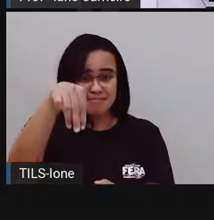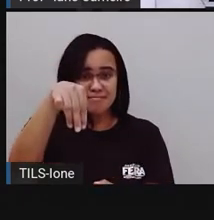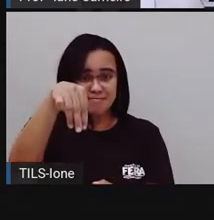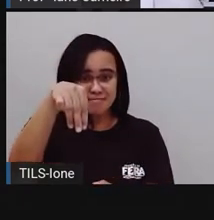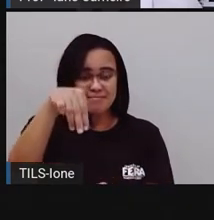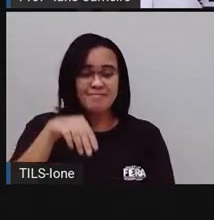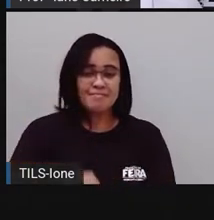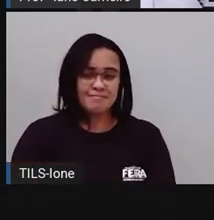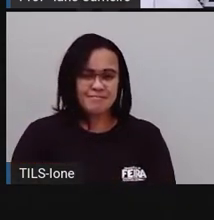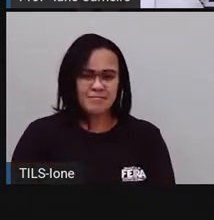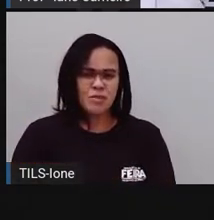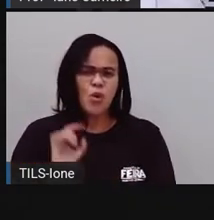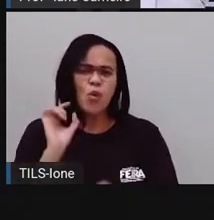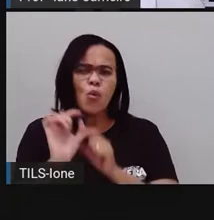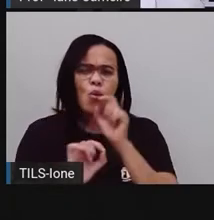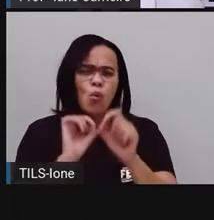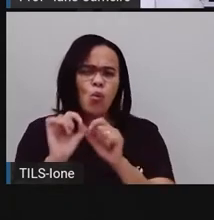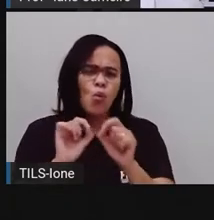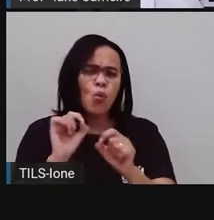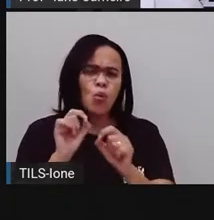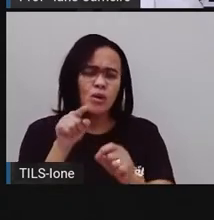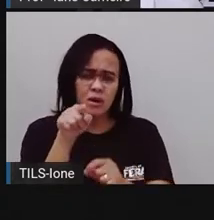Este é